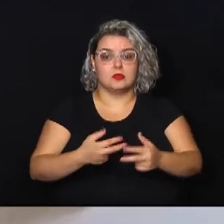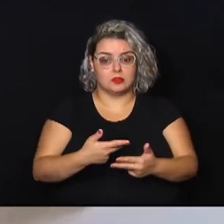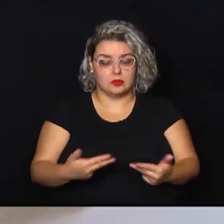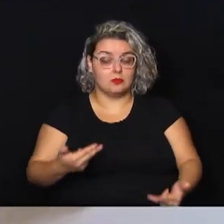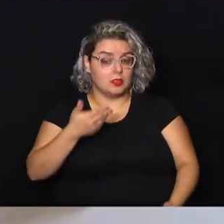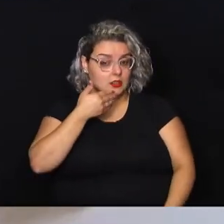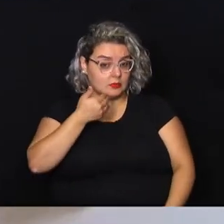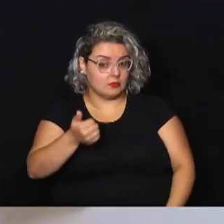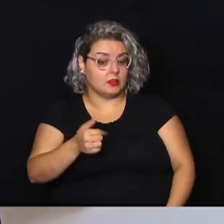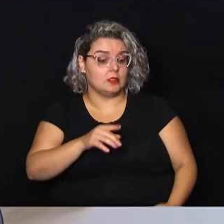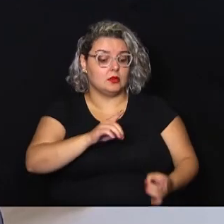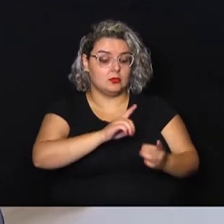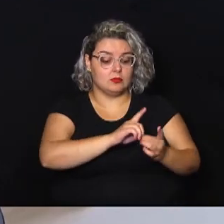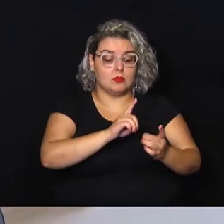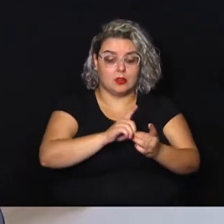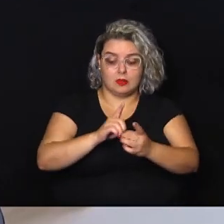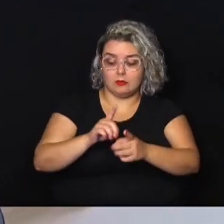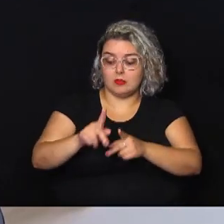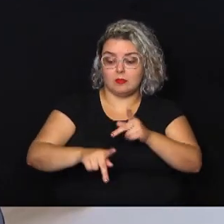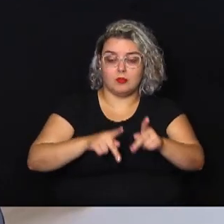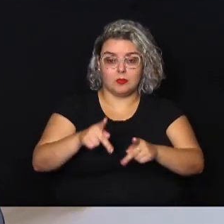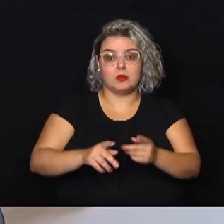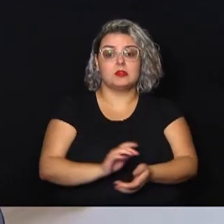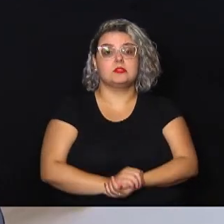melhor atender a população.